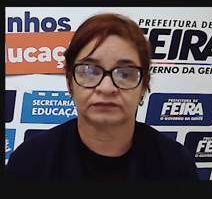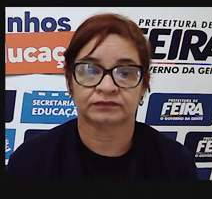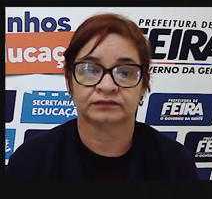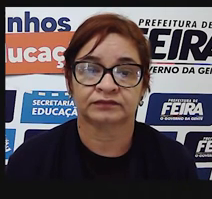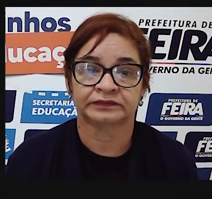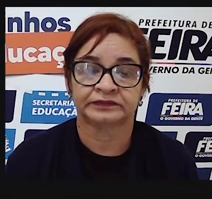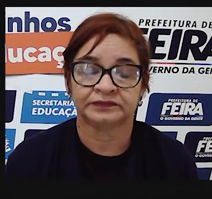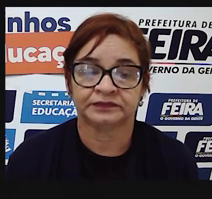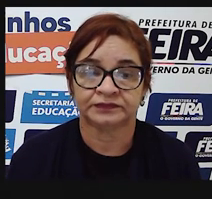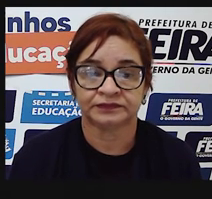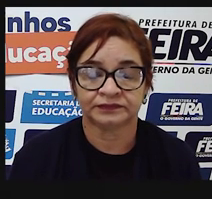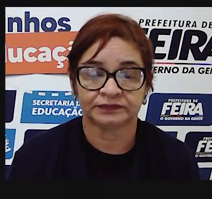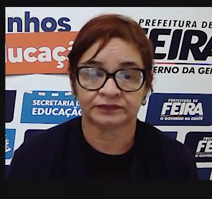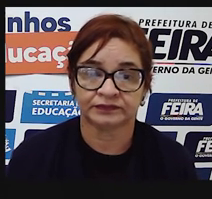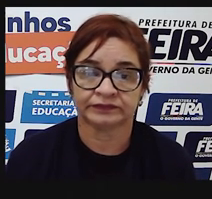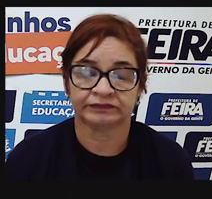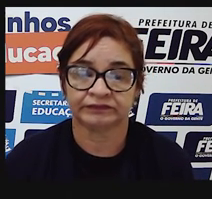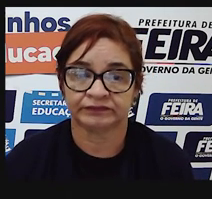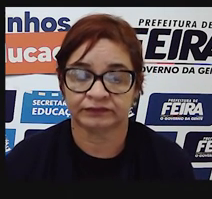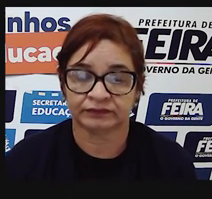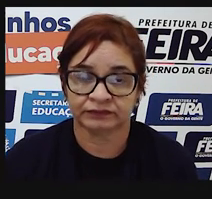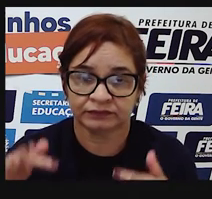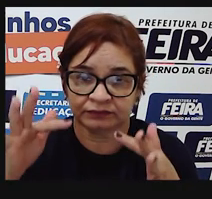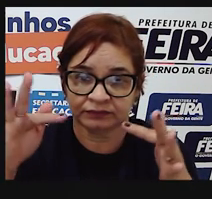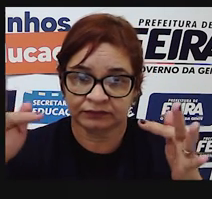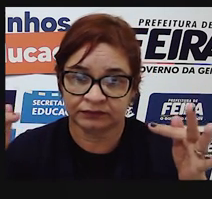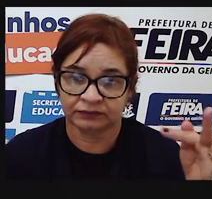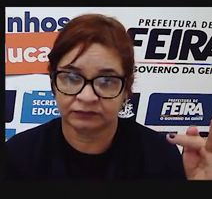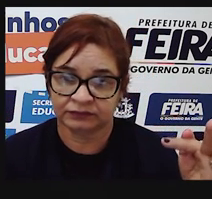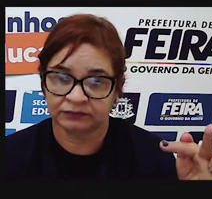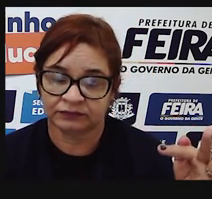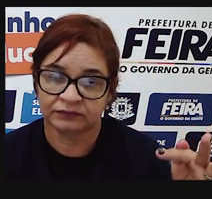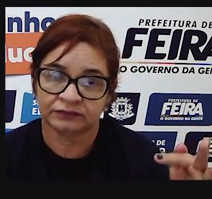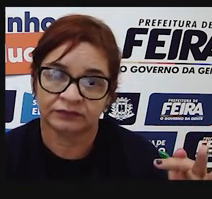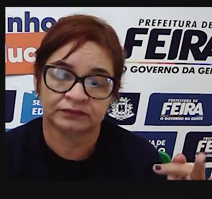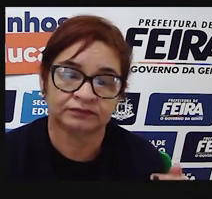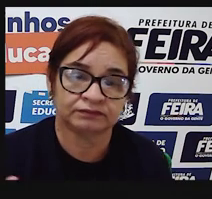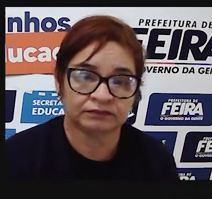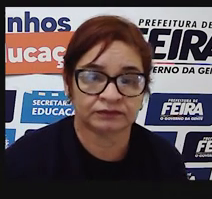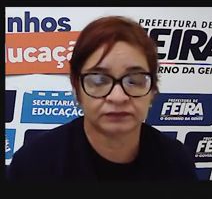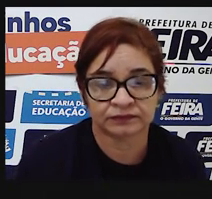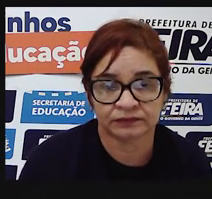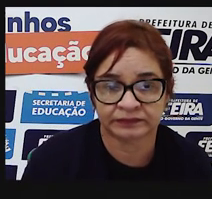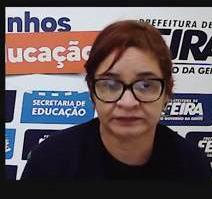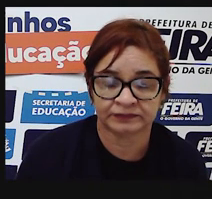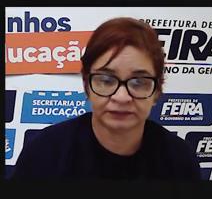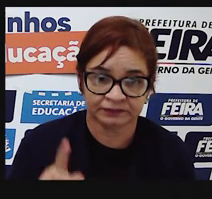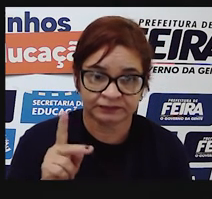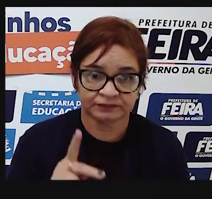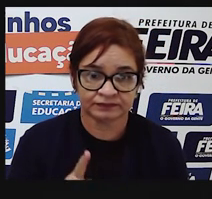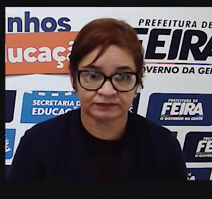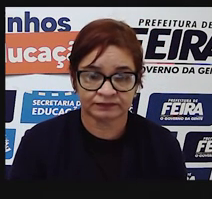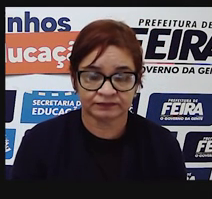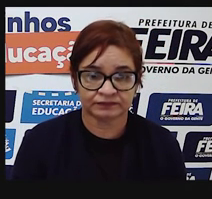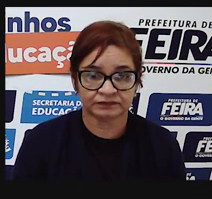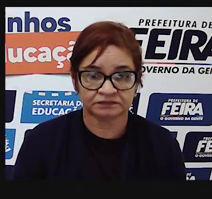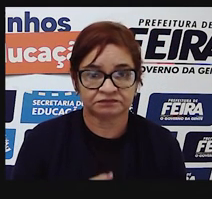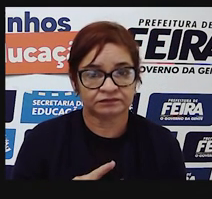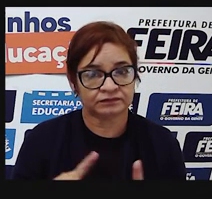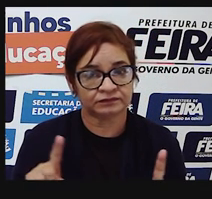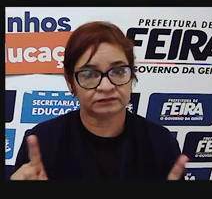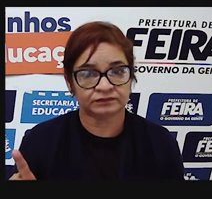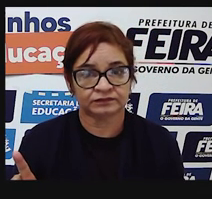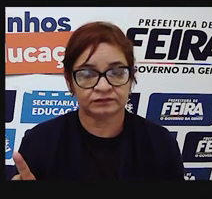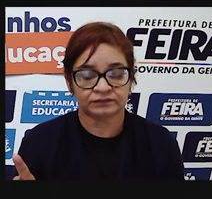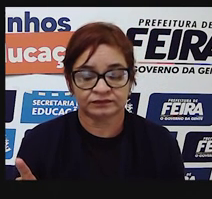Geralmente, uma frase é assertiva, afirmativa ou negativa.